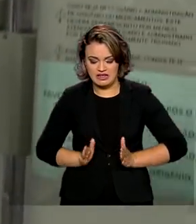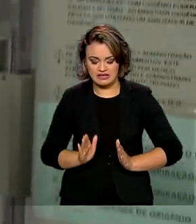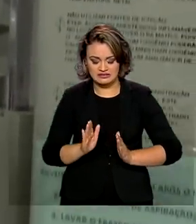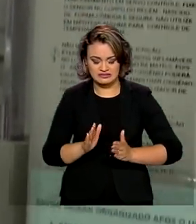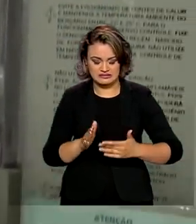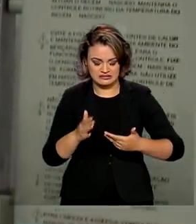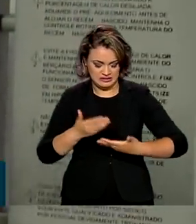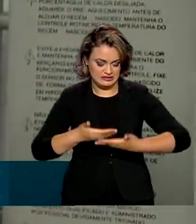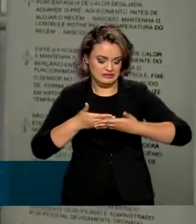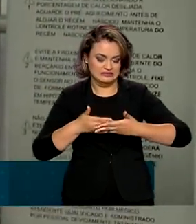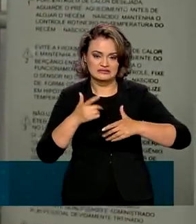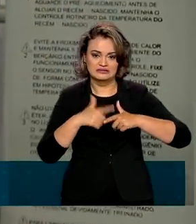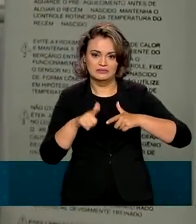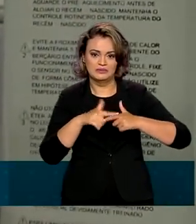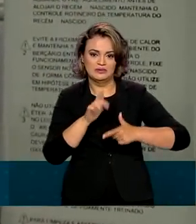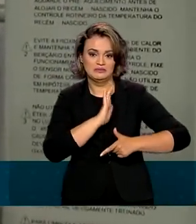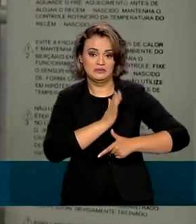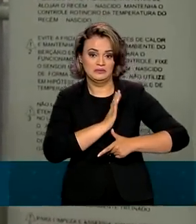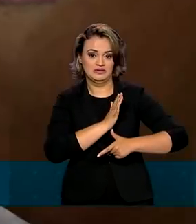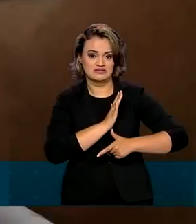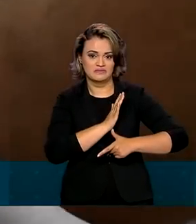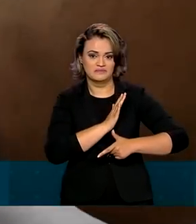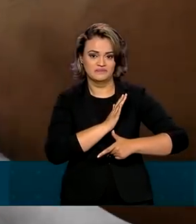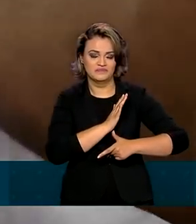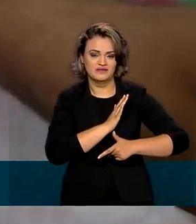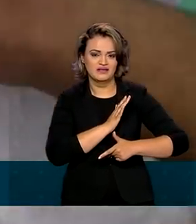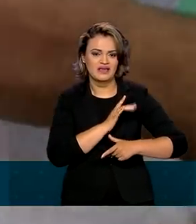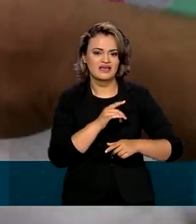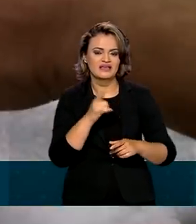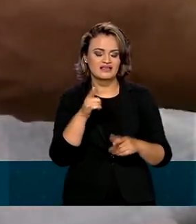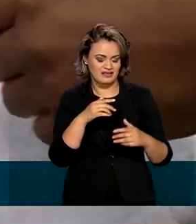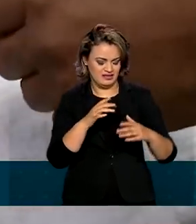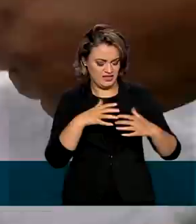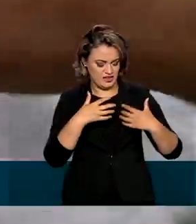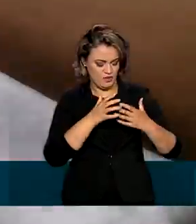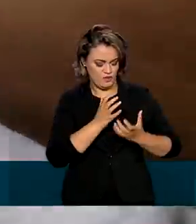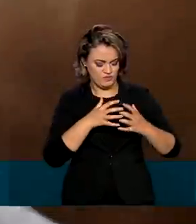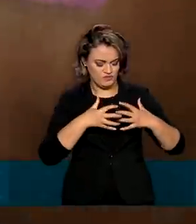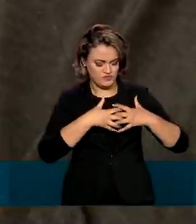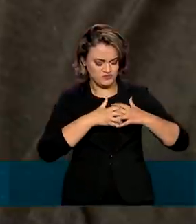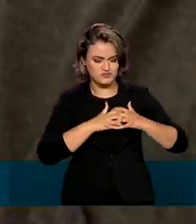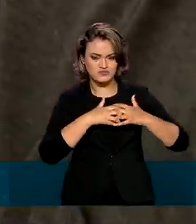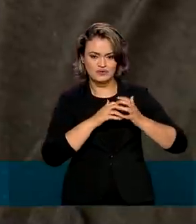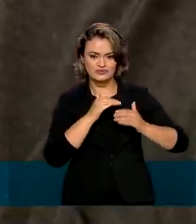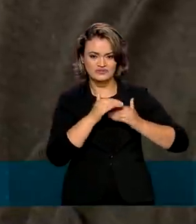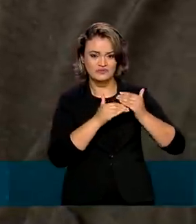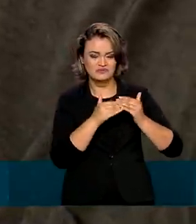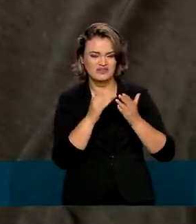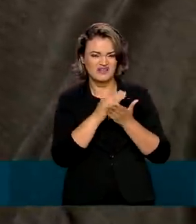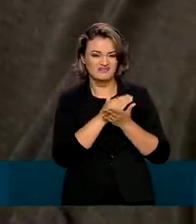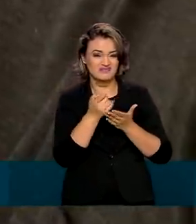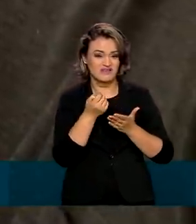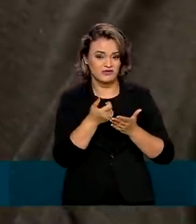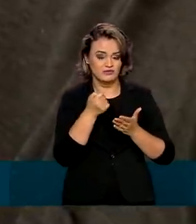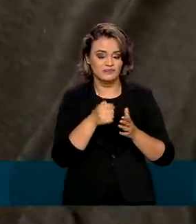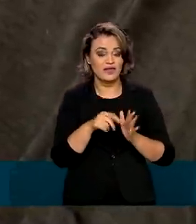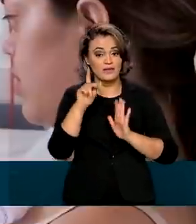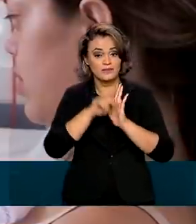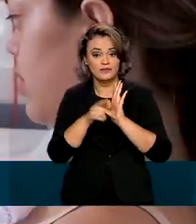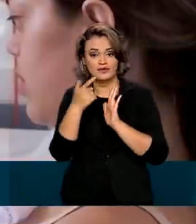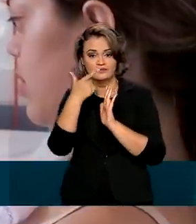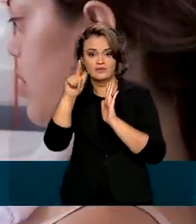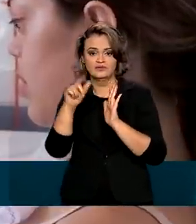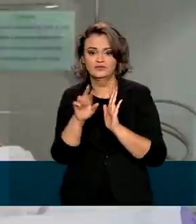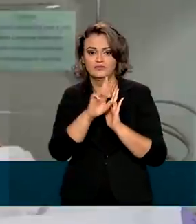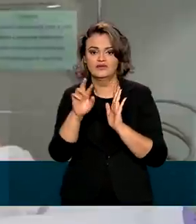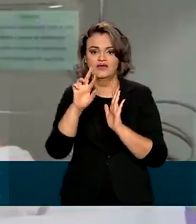com algum tipo de cardiopatia congênita, que é uma má formação no desenvolvimento do coração. O programa Renasce, lançado